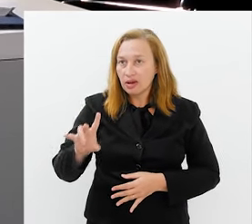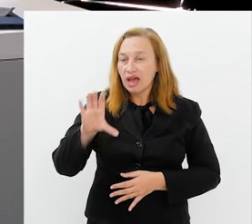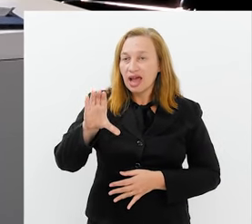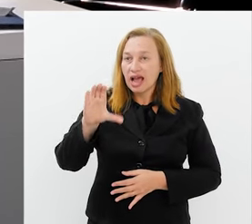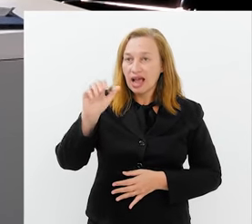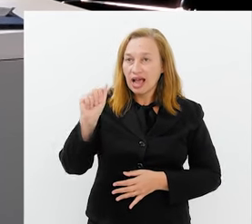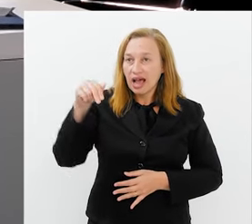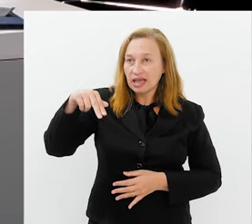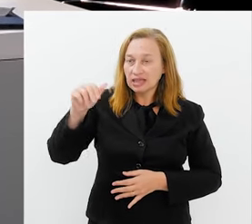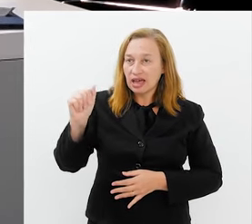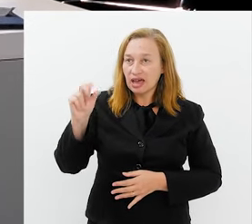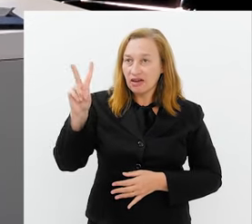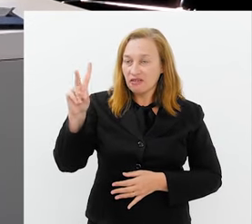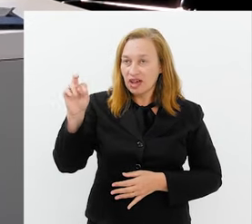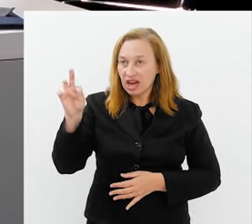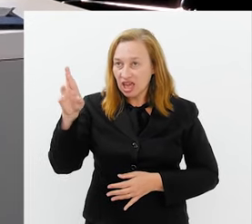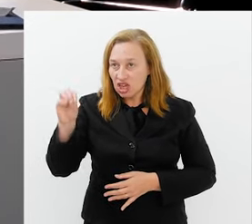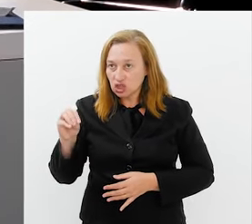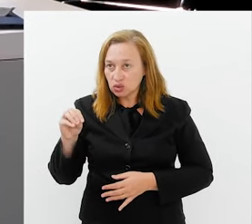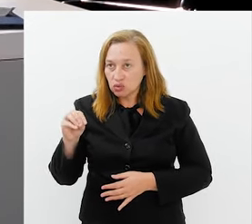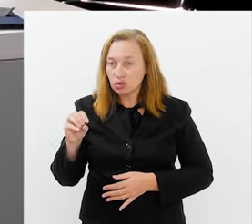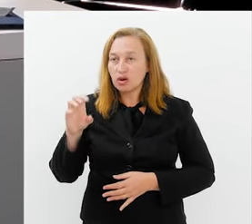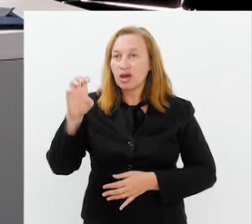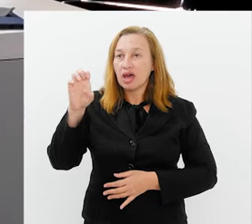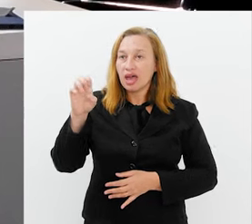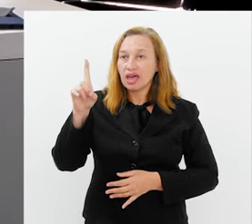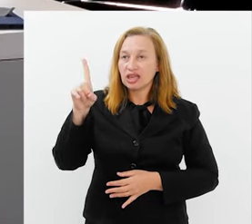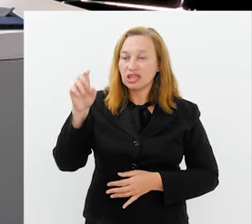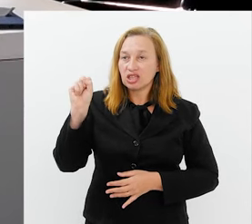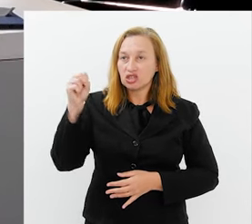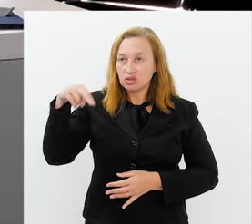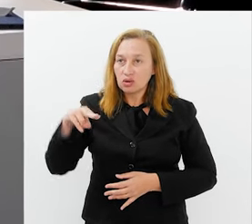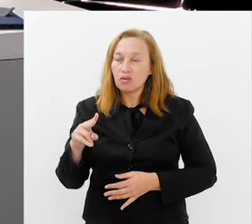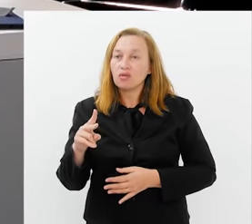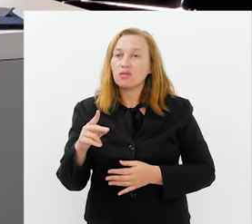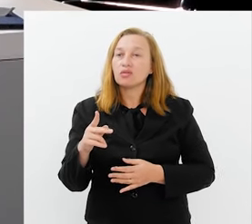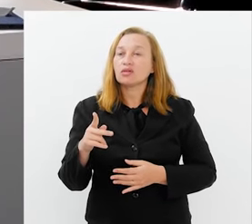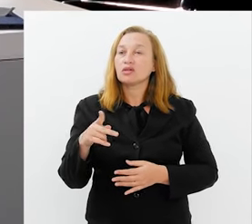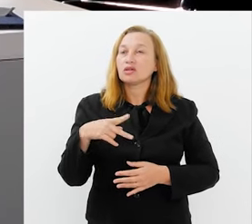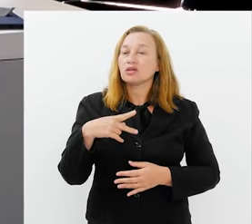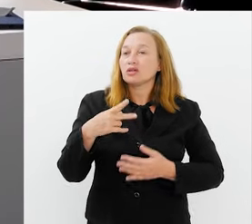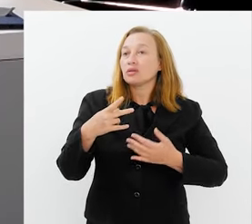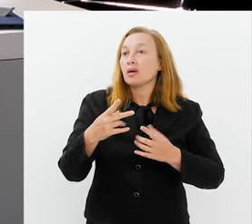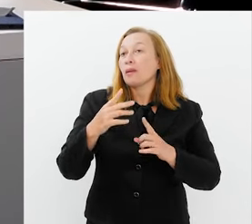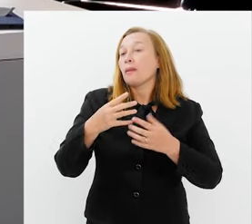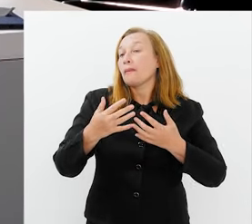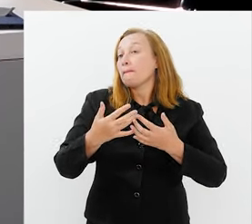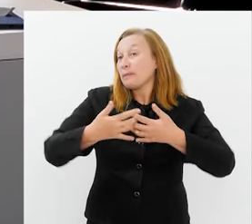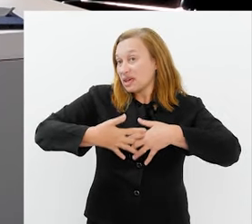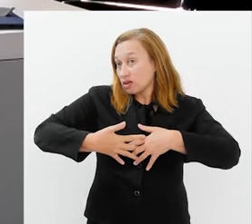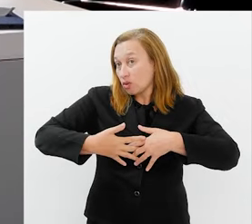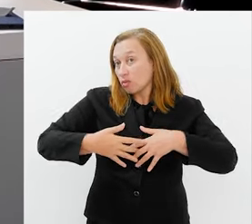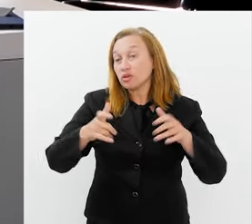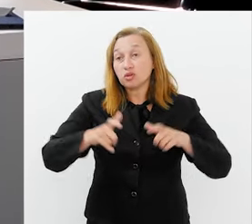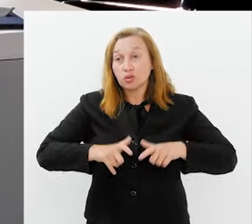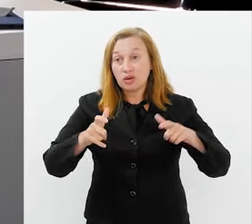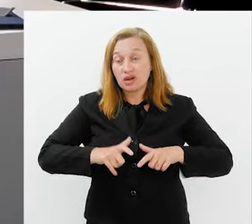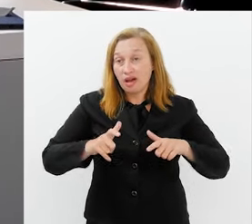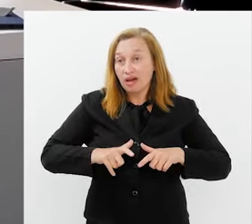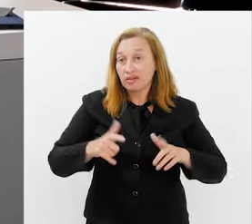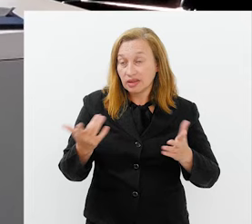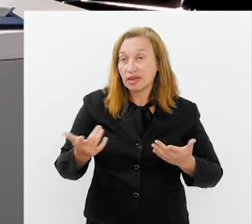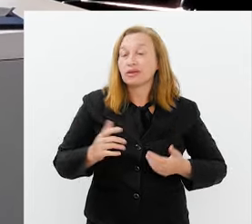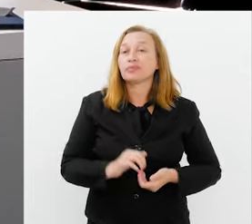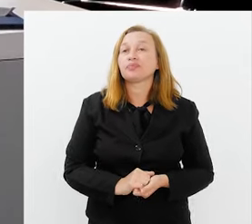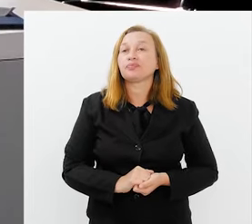Edson, falando de Petrópolis. Uma imagem que eu tenho um carinho enorme. Foi também uma operação de guerra, porque eram